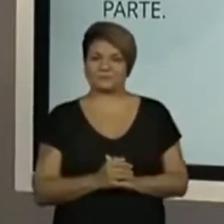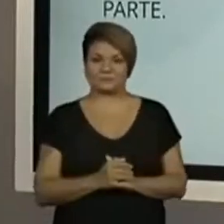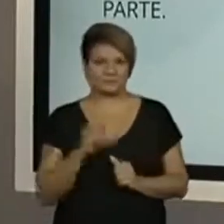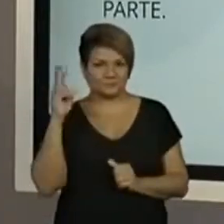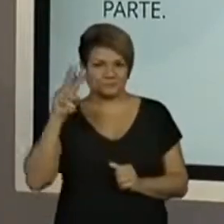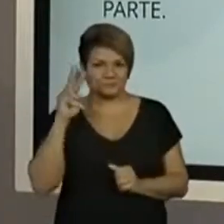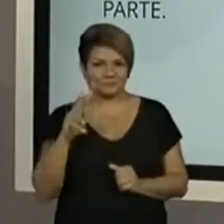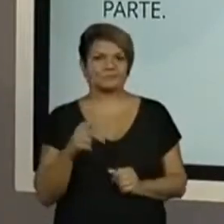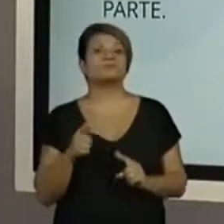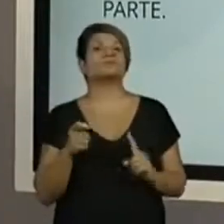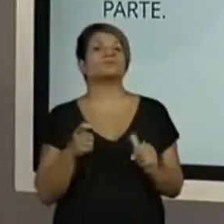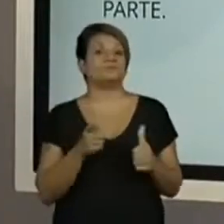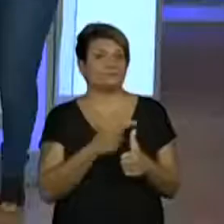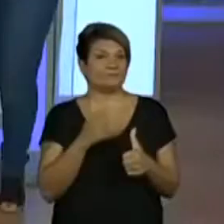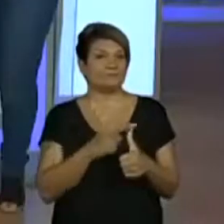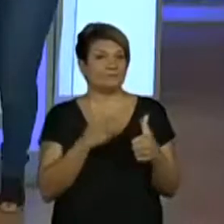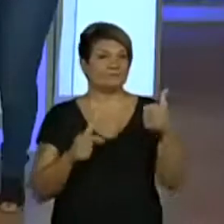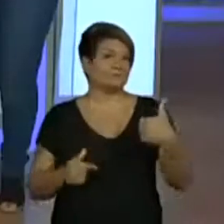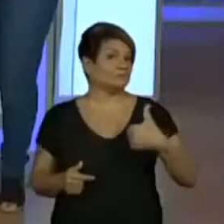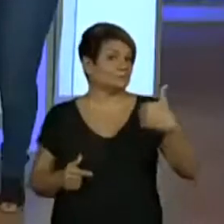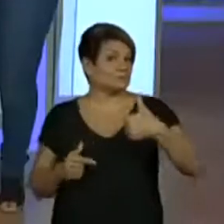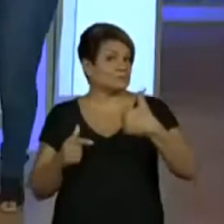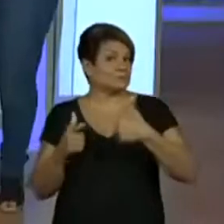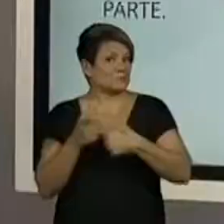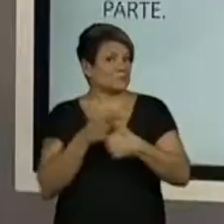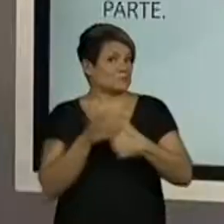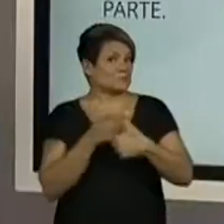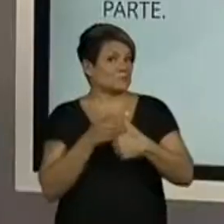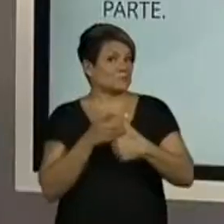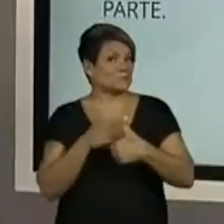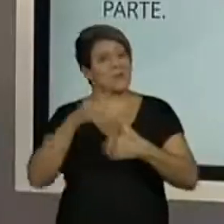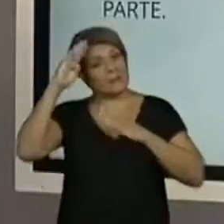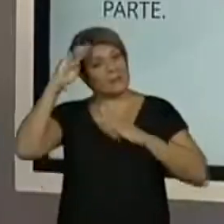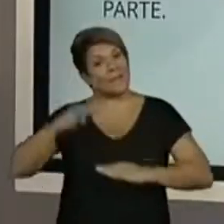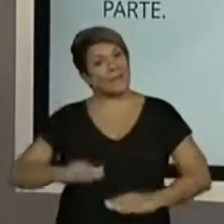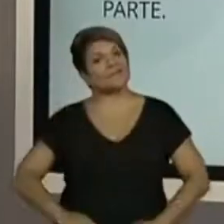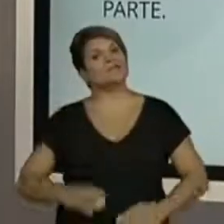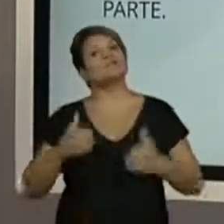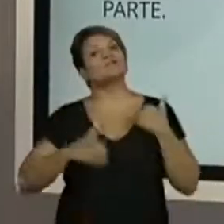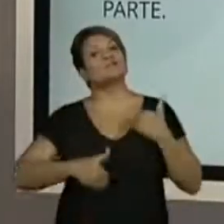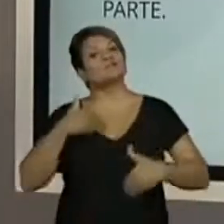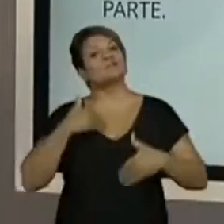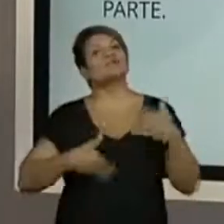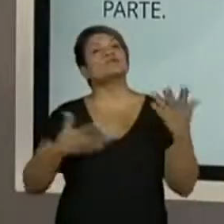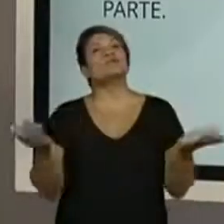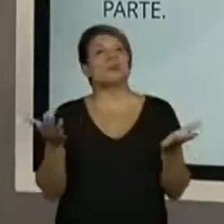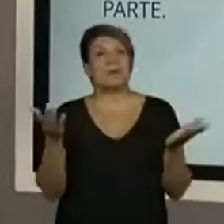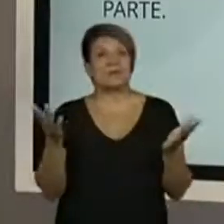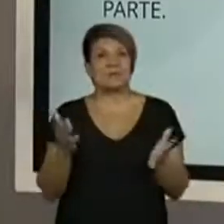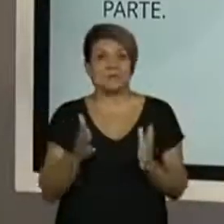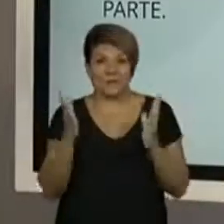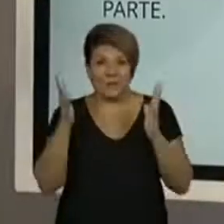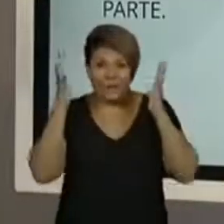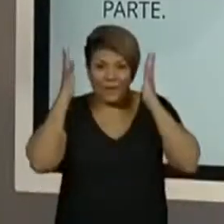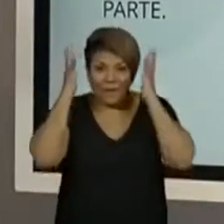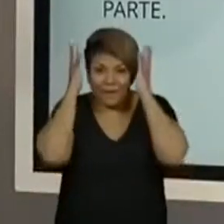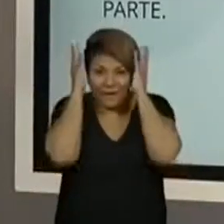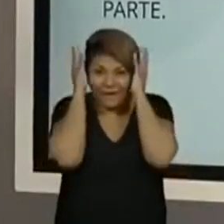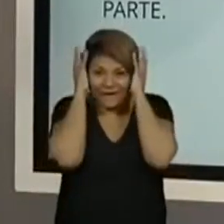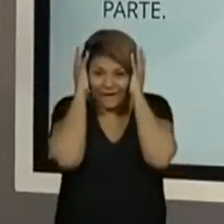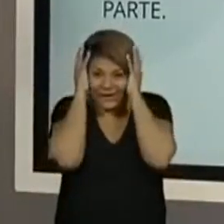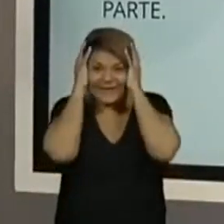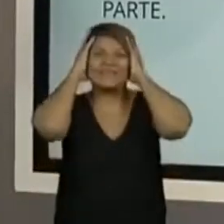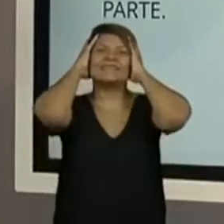Qual é a primeira? Qual é a primeira parte? Qual é a primeira? Já vai apontando, coloca aí, ó. Já estou indo, ó, ó, ó.